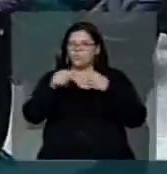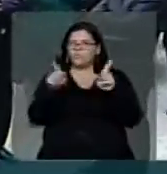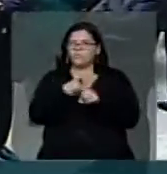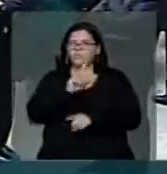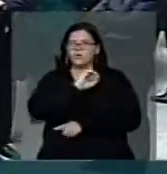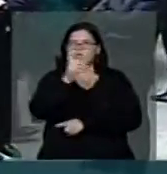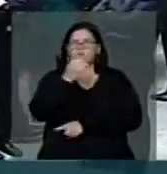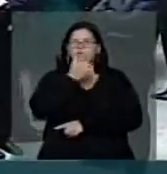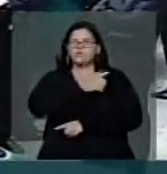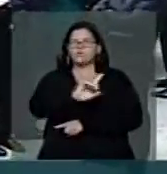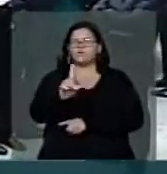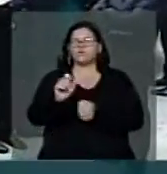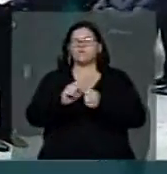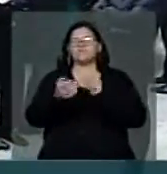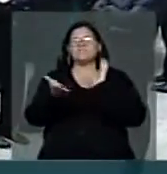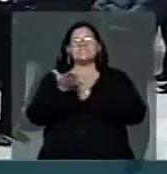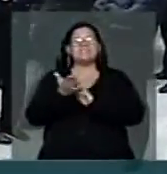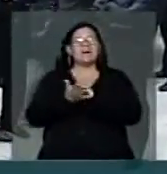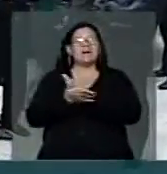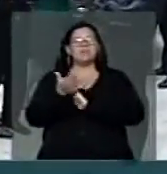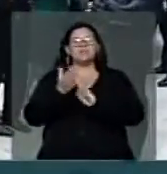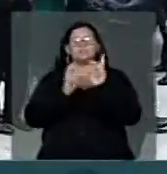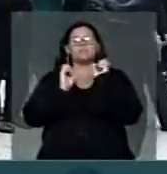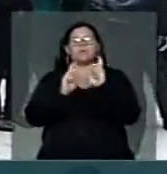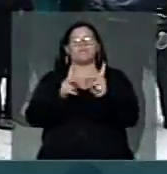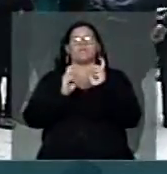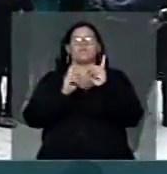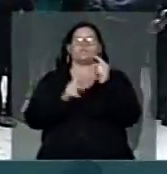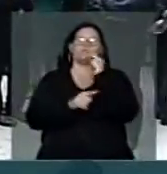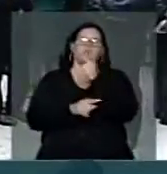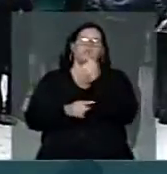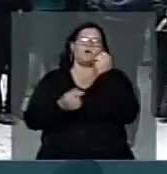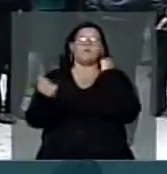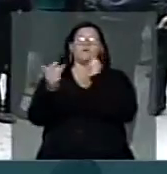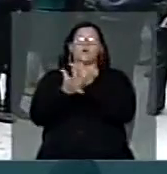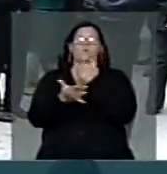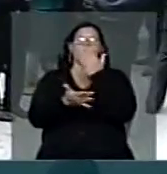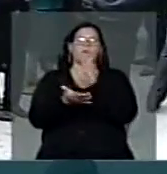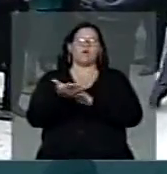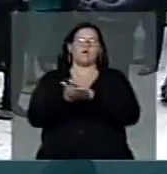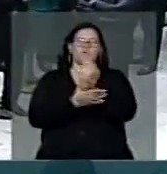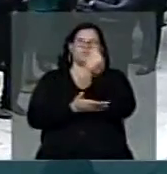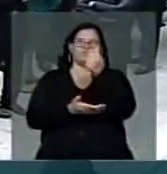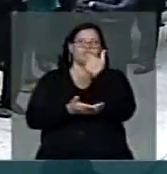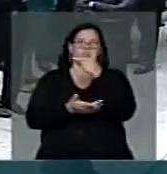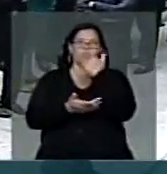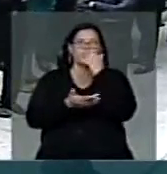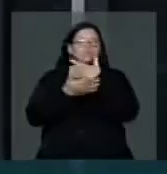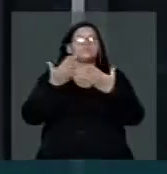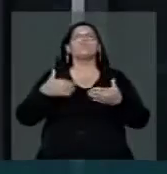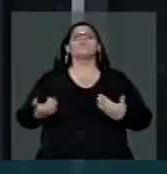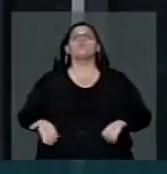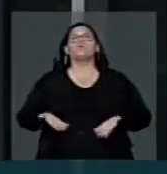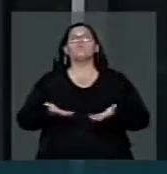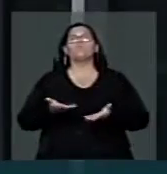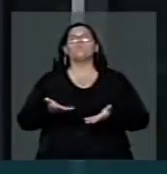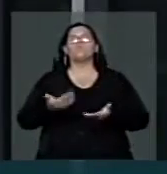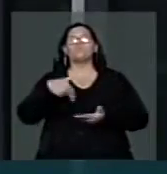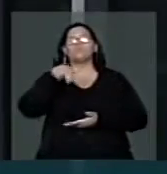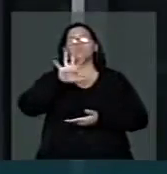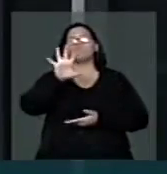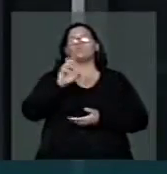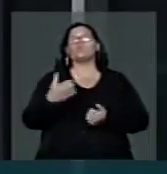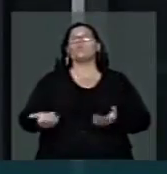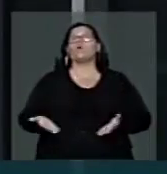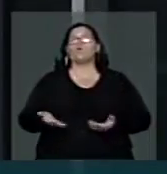fazer nem o frete para chegar naquela localidade. De qual atendimento a se fazer no Nordeste? O atendimento